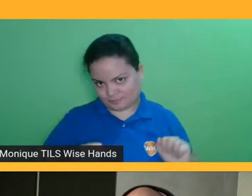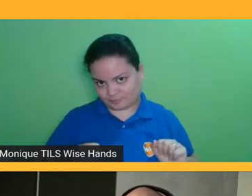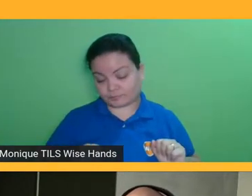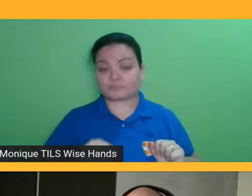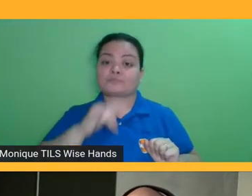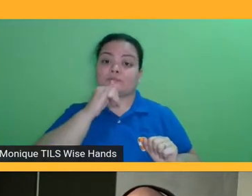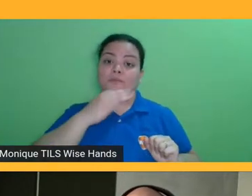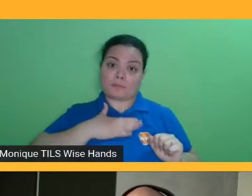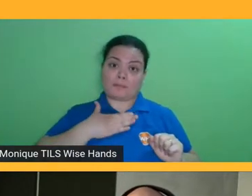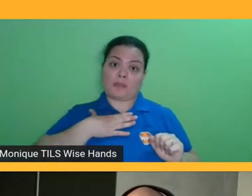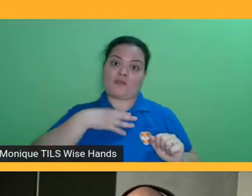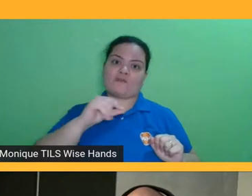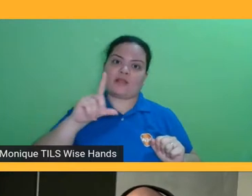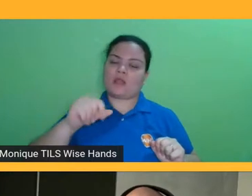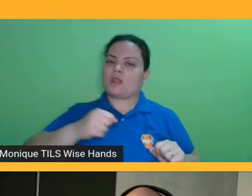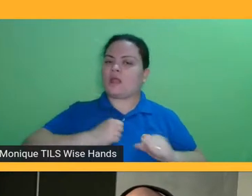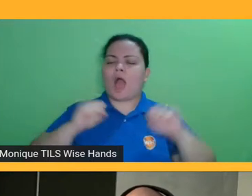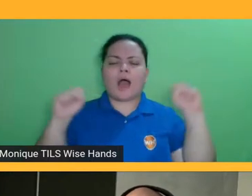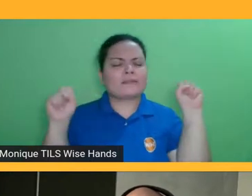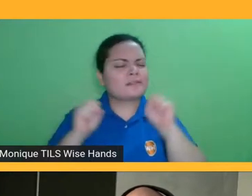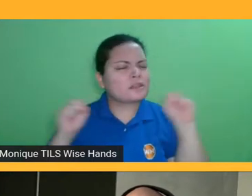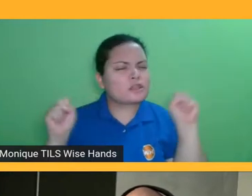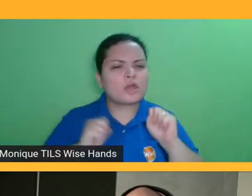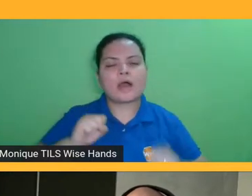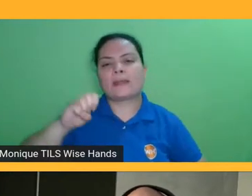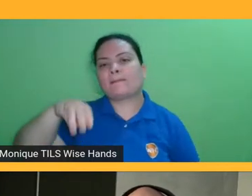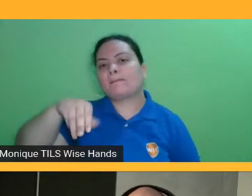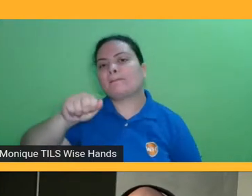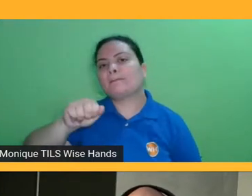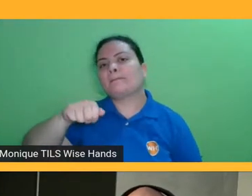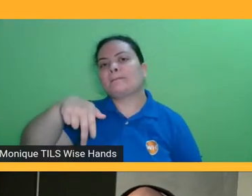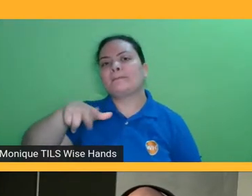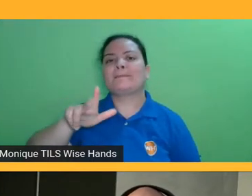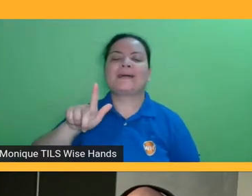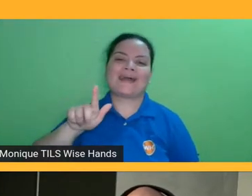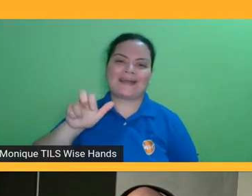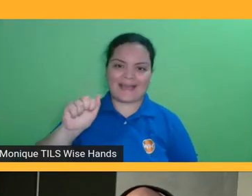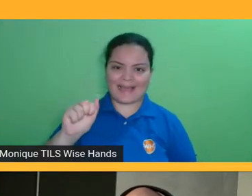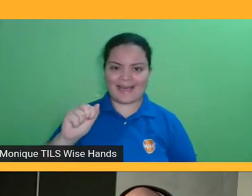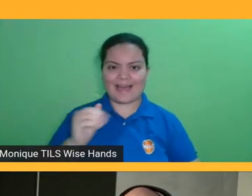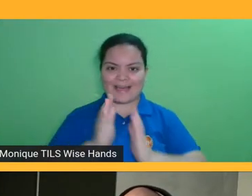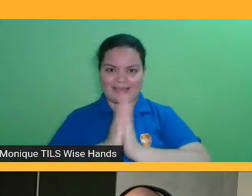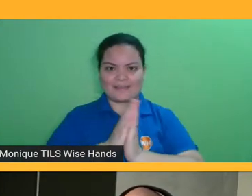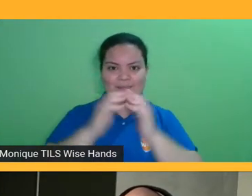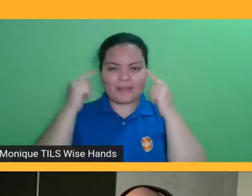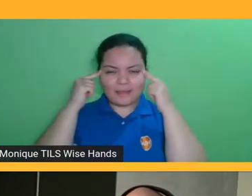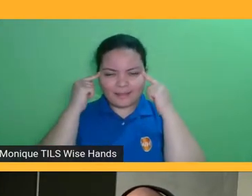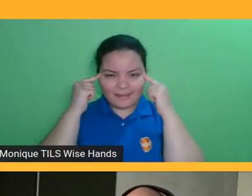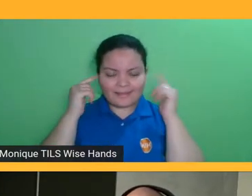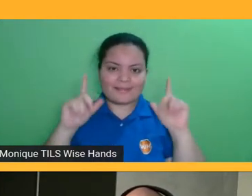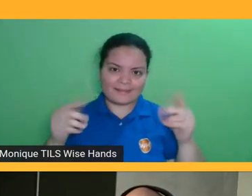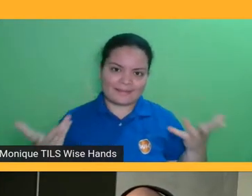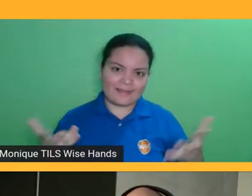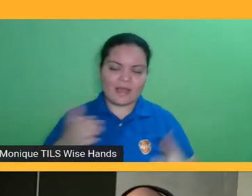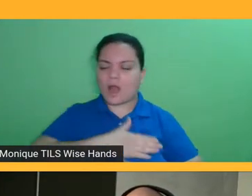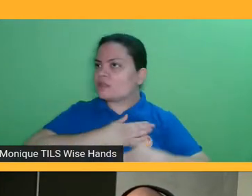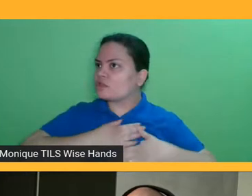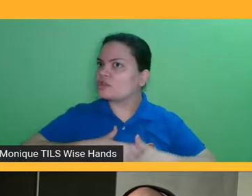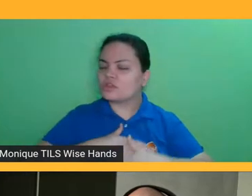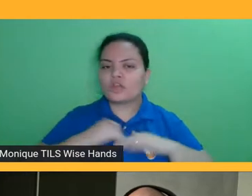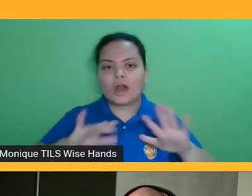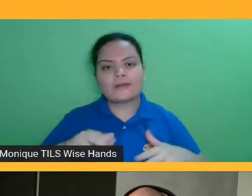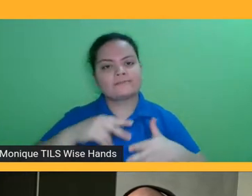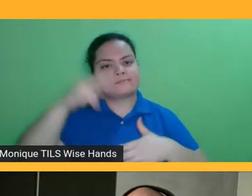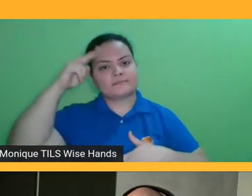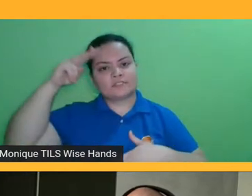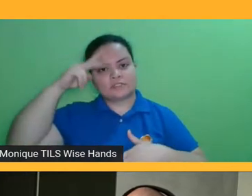já é meio que um cross ali da coisa, tem aquele movimento sugerido e tal, não sei o que, e a história, então ele gosta,